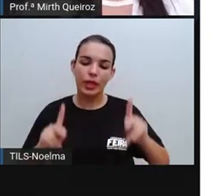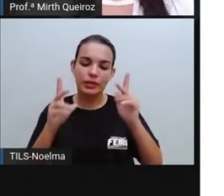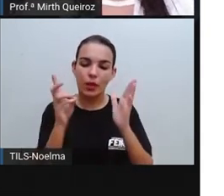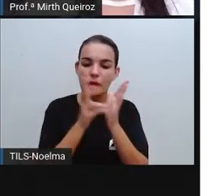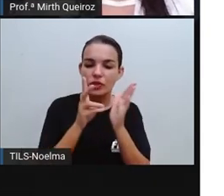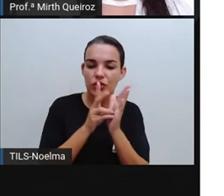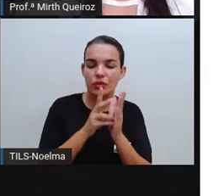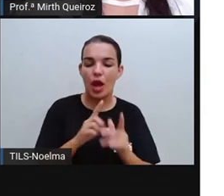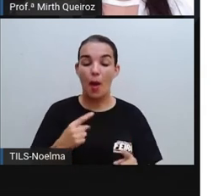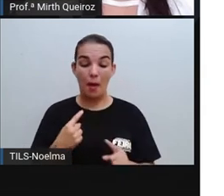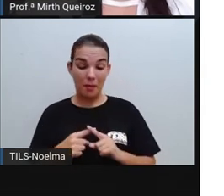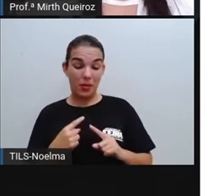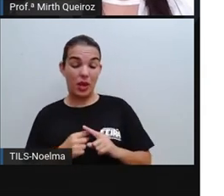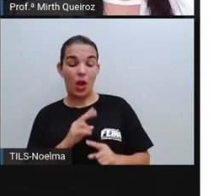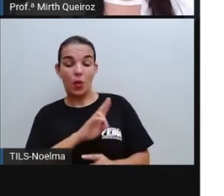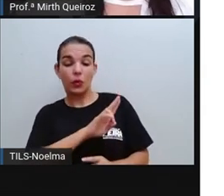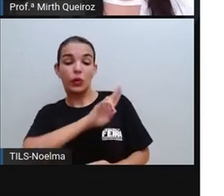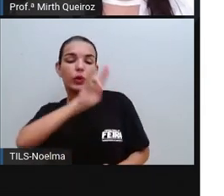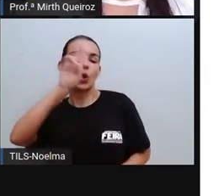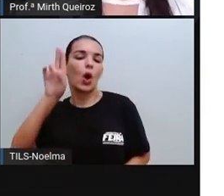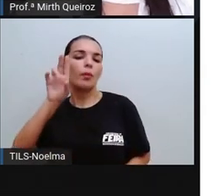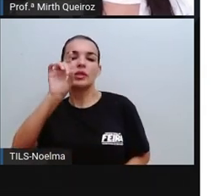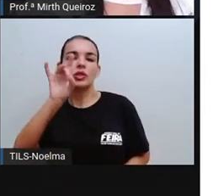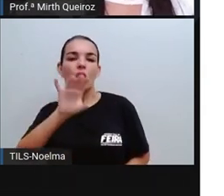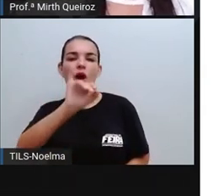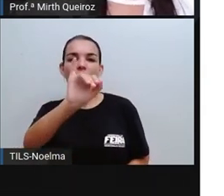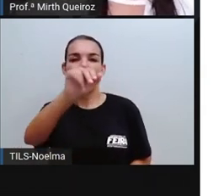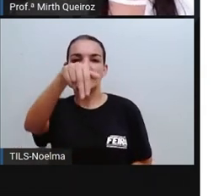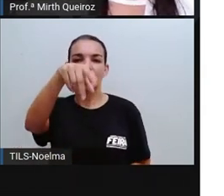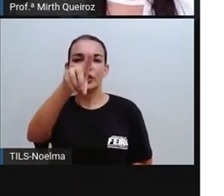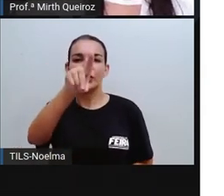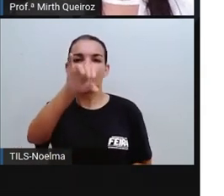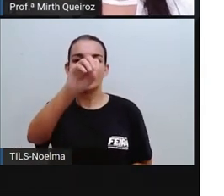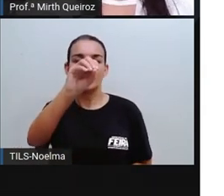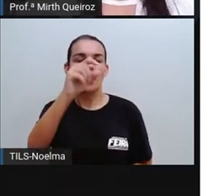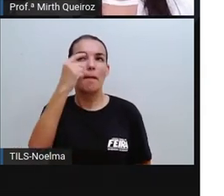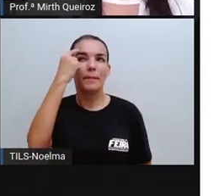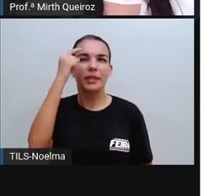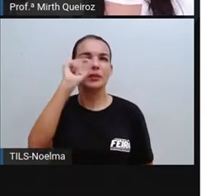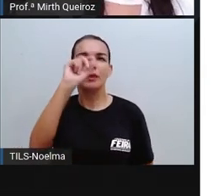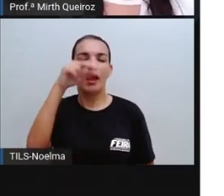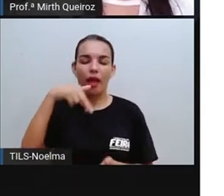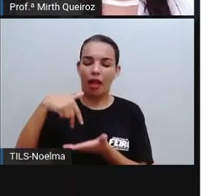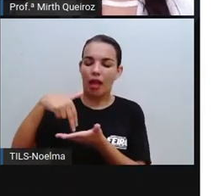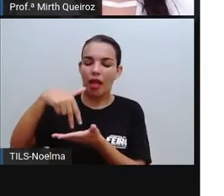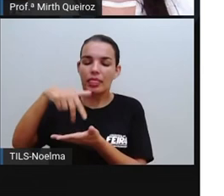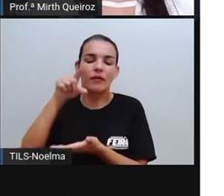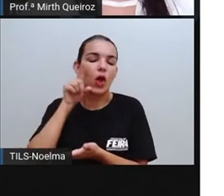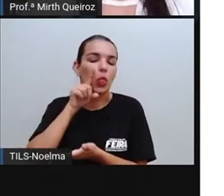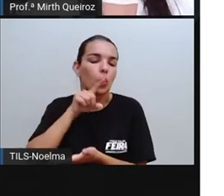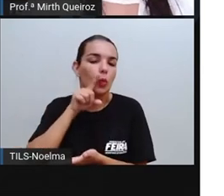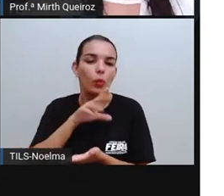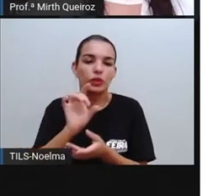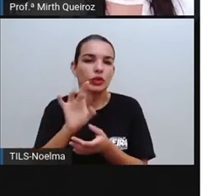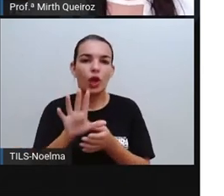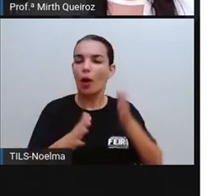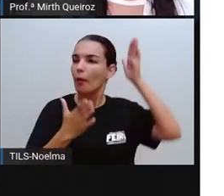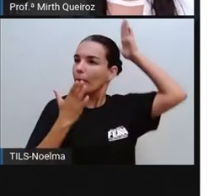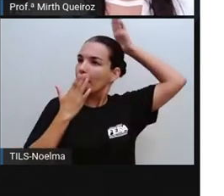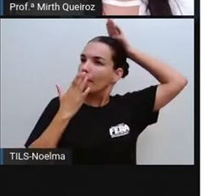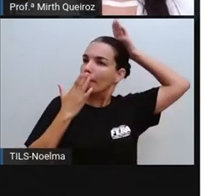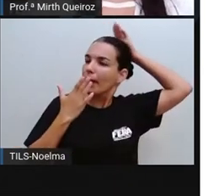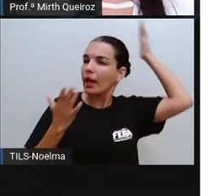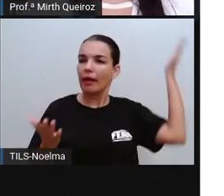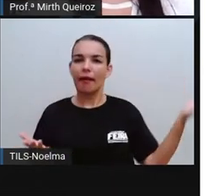pessoas lembram daquela figura do índio que andava nu, com penas, que